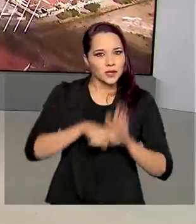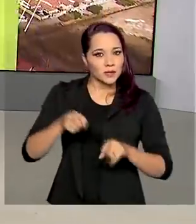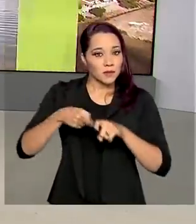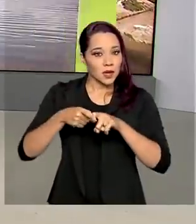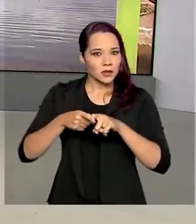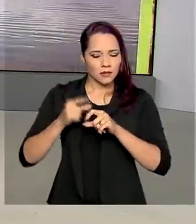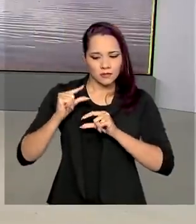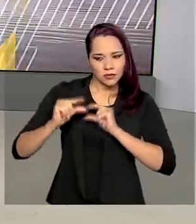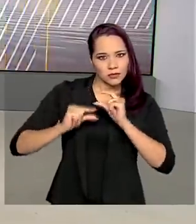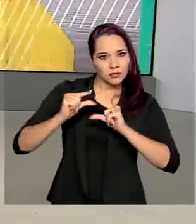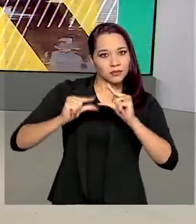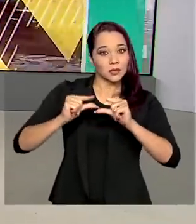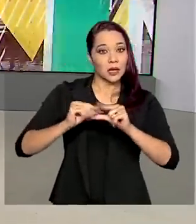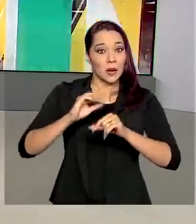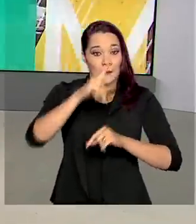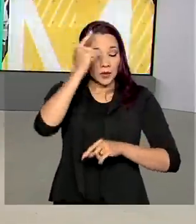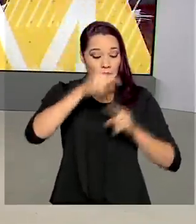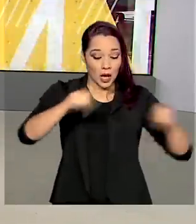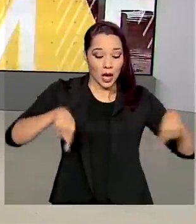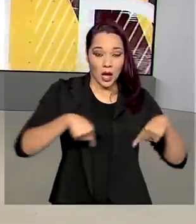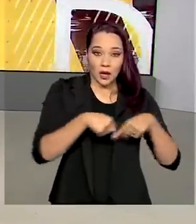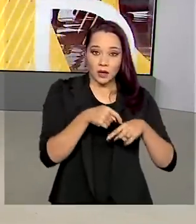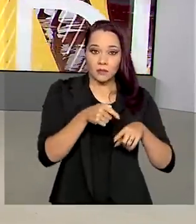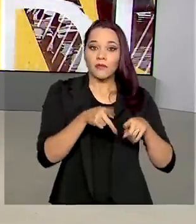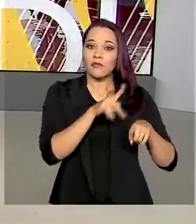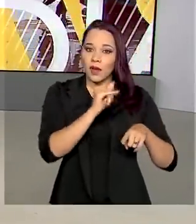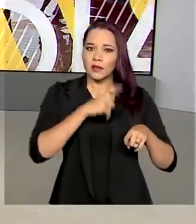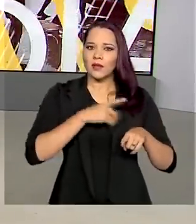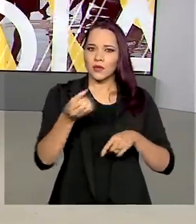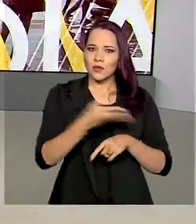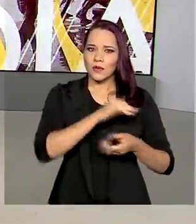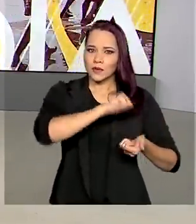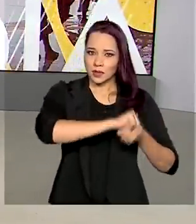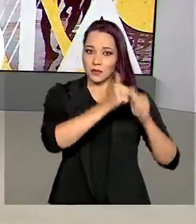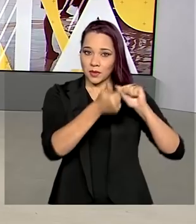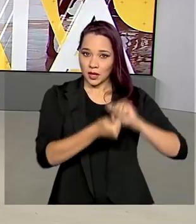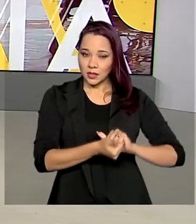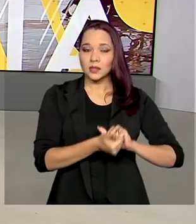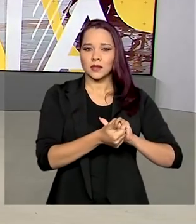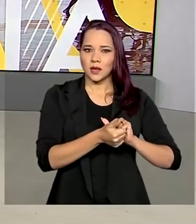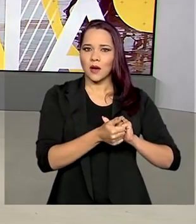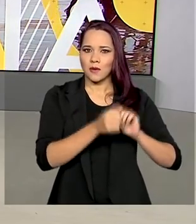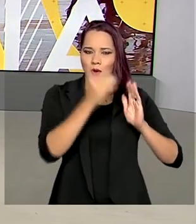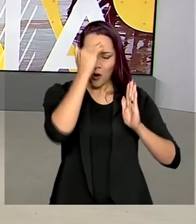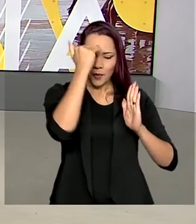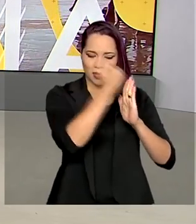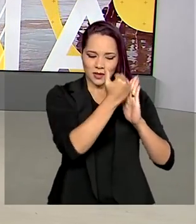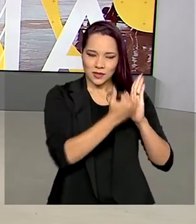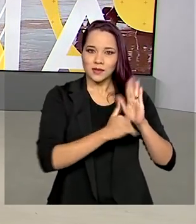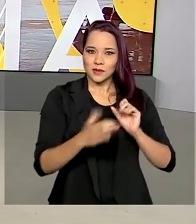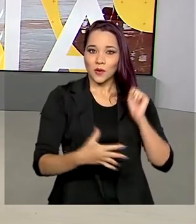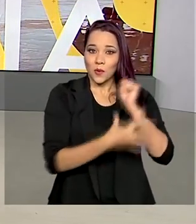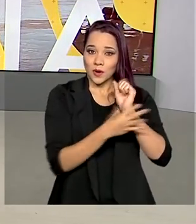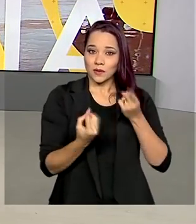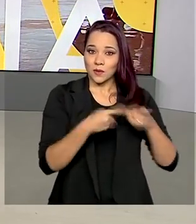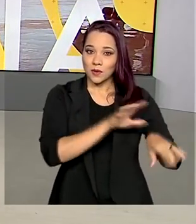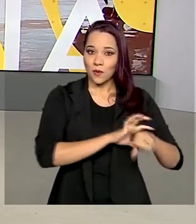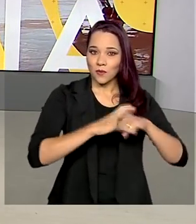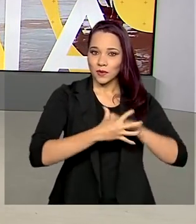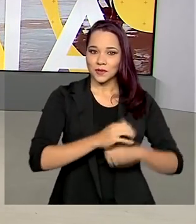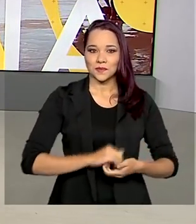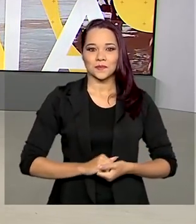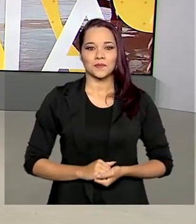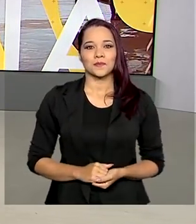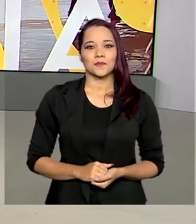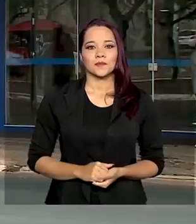voltar gradualmente. Os consultórios vão passar por novas adequações de olho no protocolo de segurança contra a Covid-19.